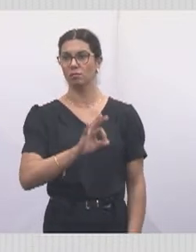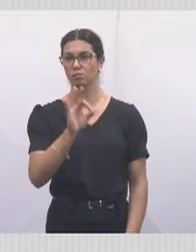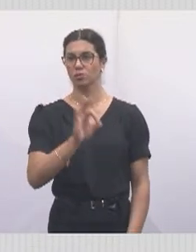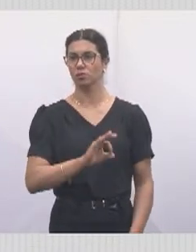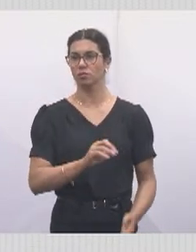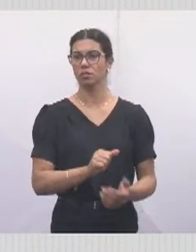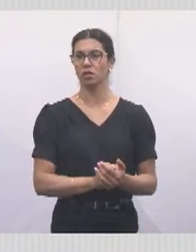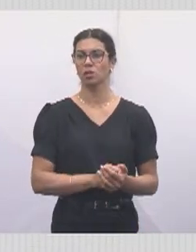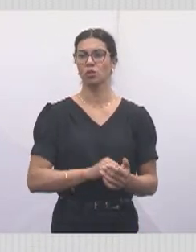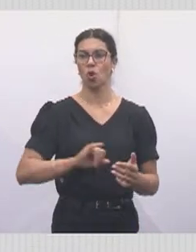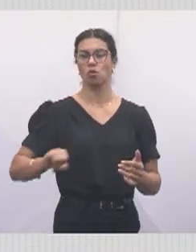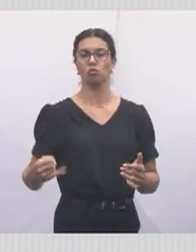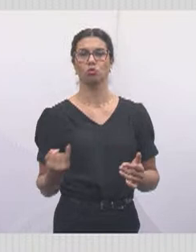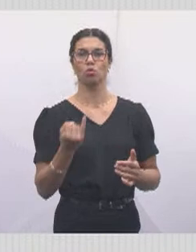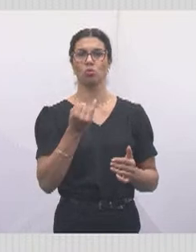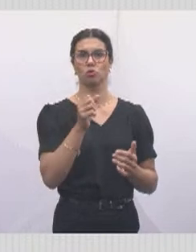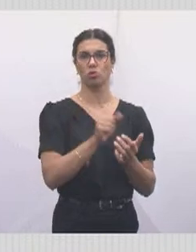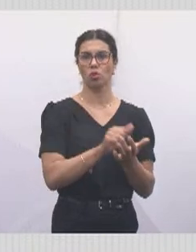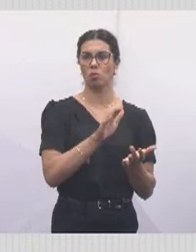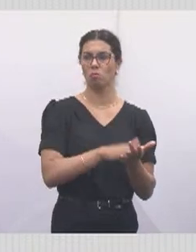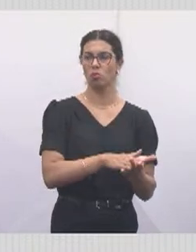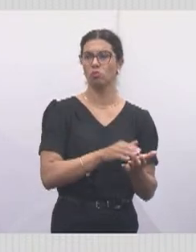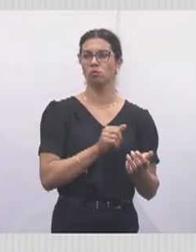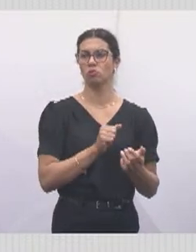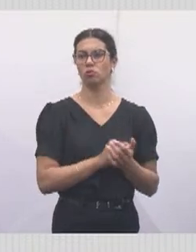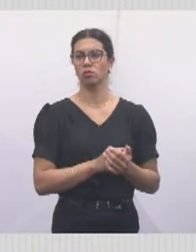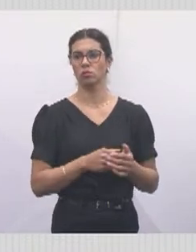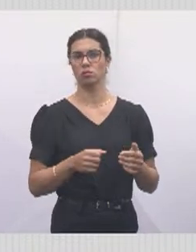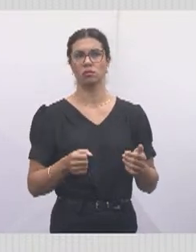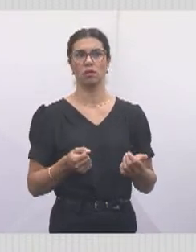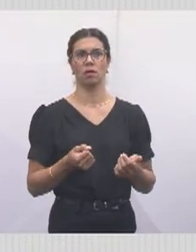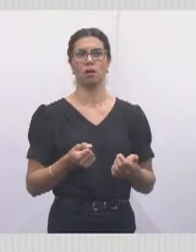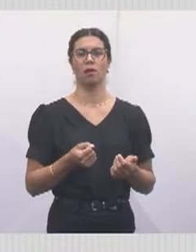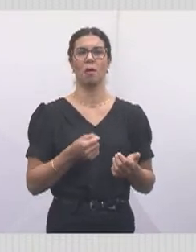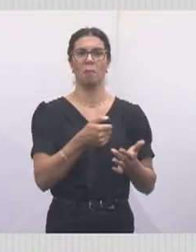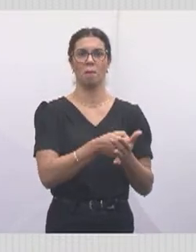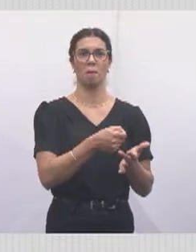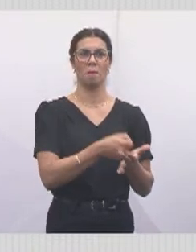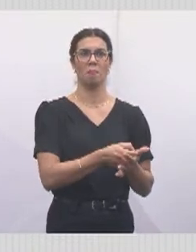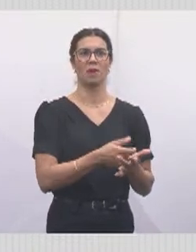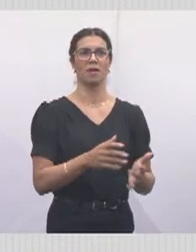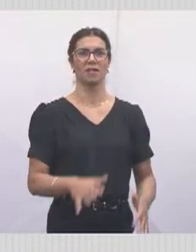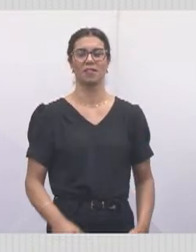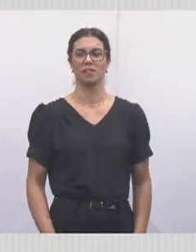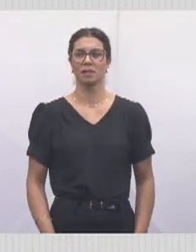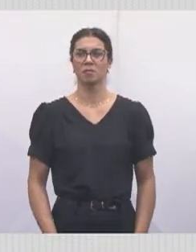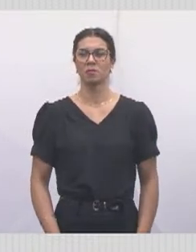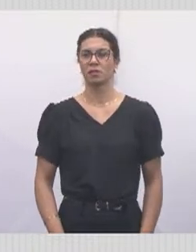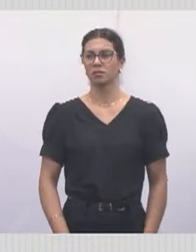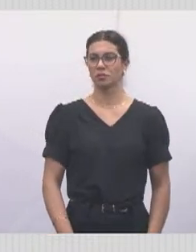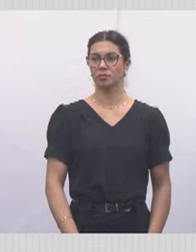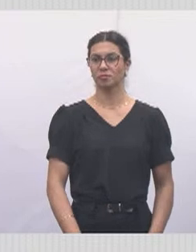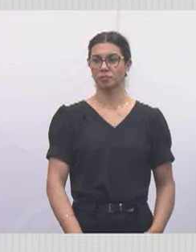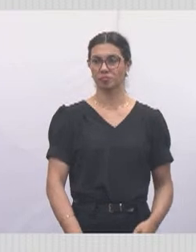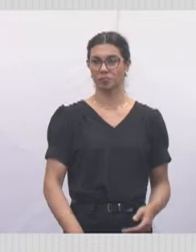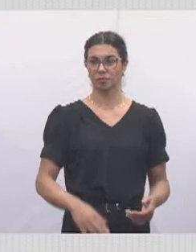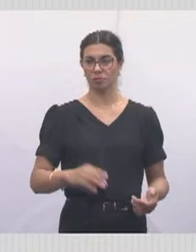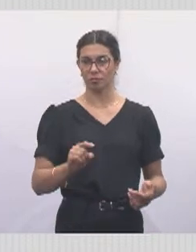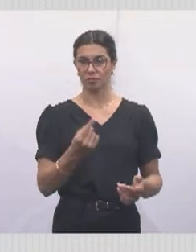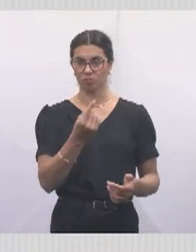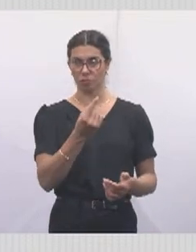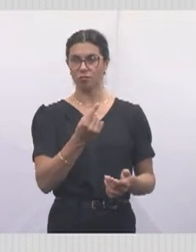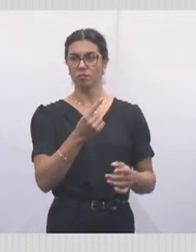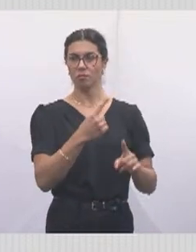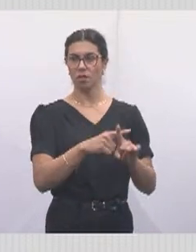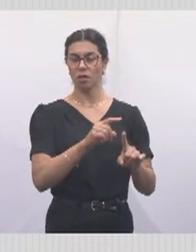Juros e multas e dívidas municipais, para pagamento à vista ou em duas parcelas? Lembrando que